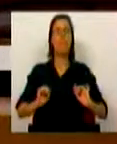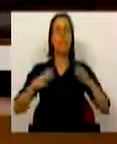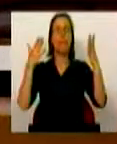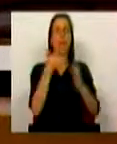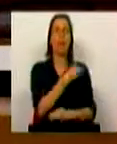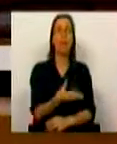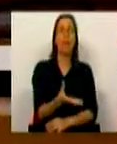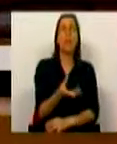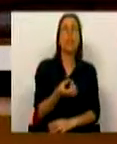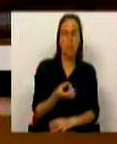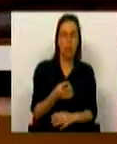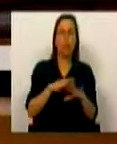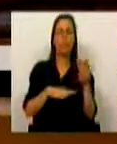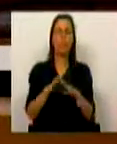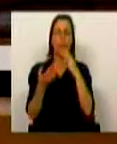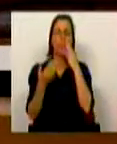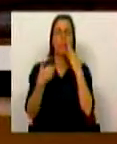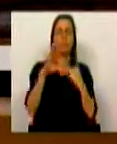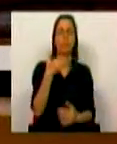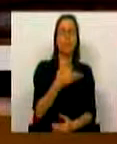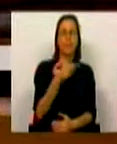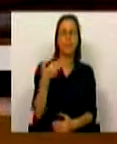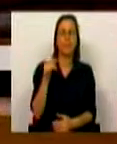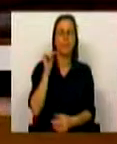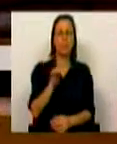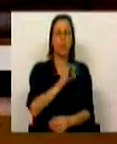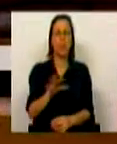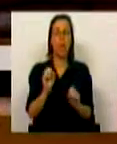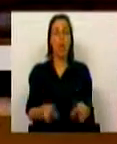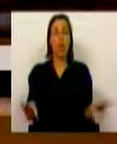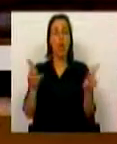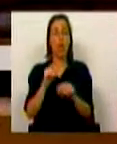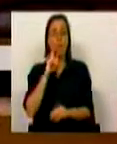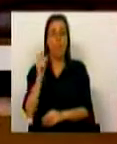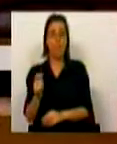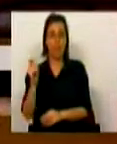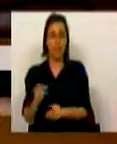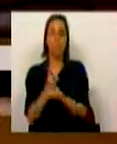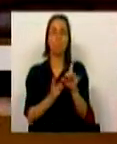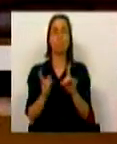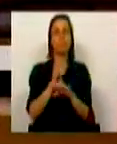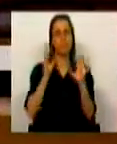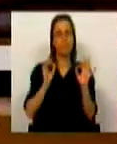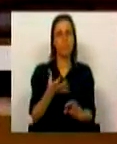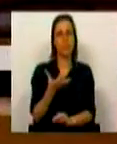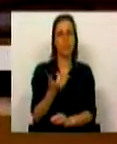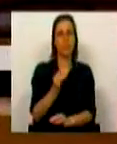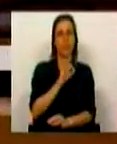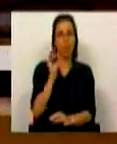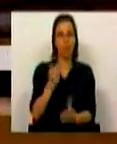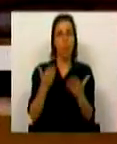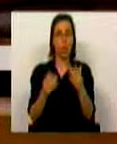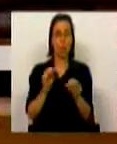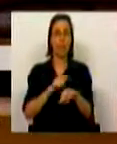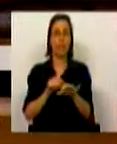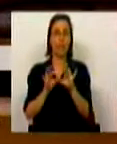2019 foram processadas mais de 77 mil e 400 novas pensões, um aumento praticamente de 25% face ao